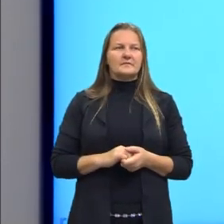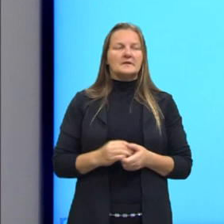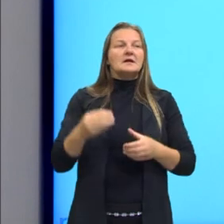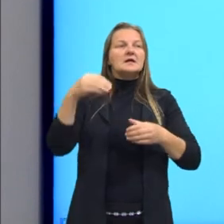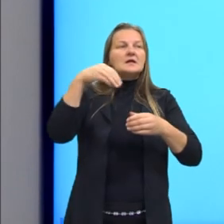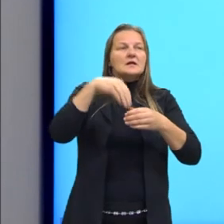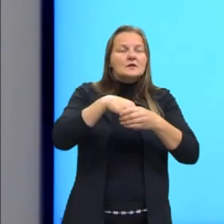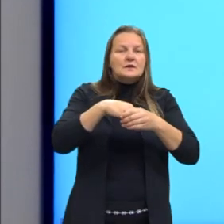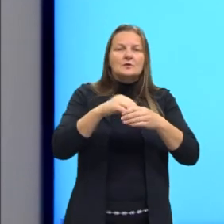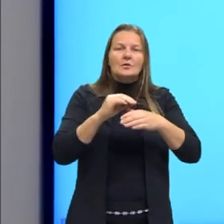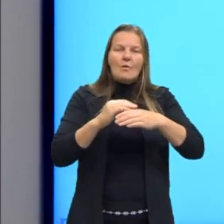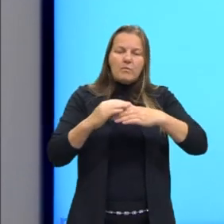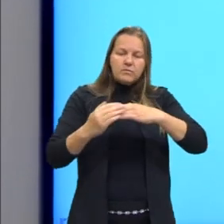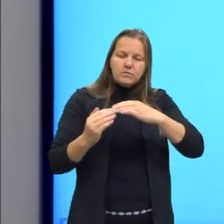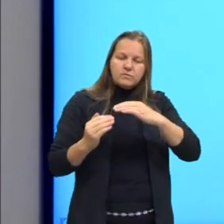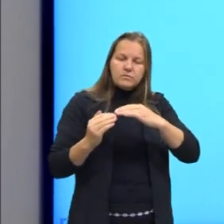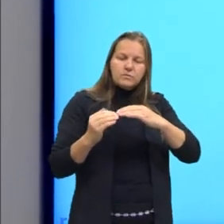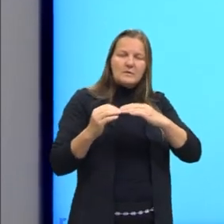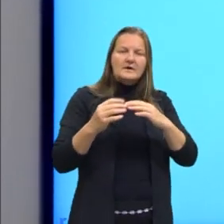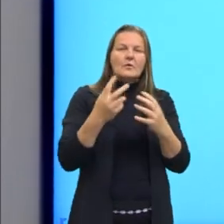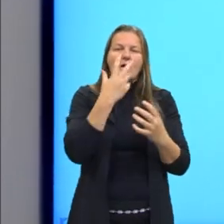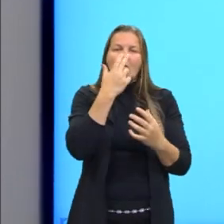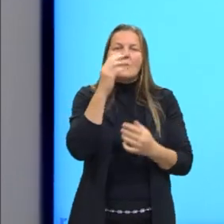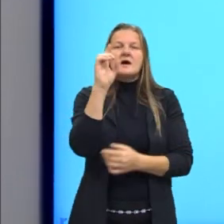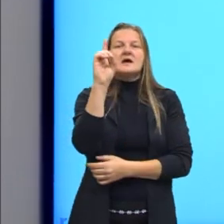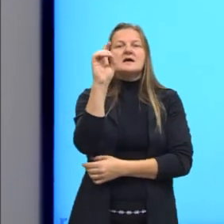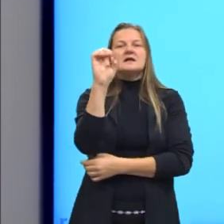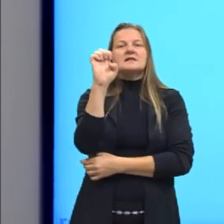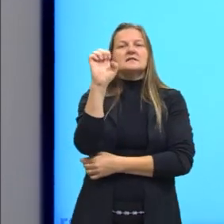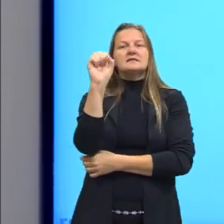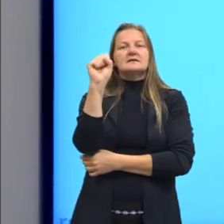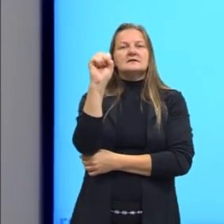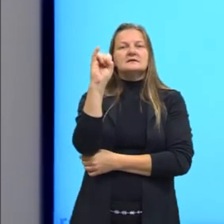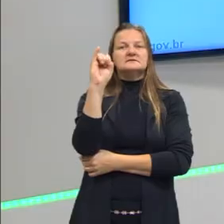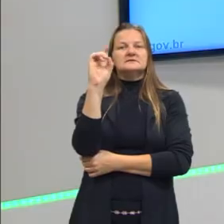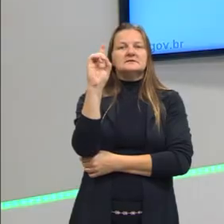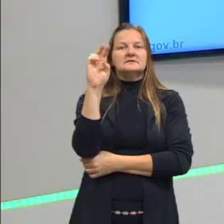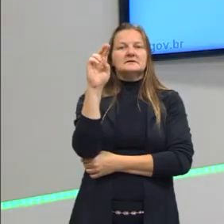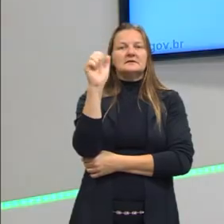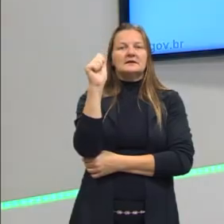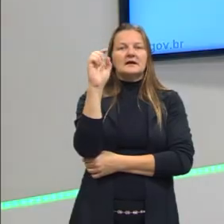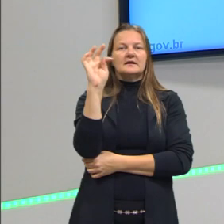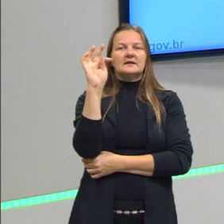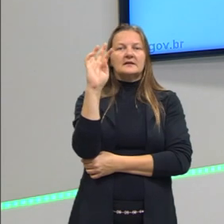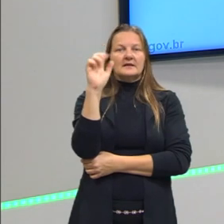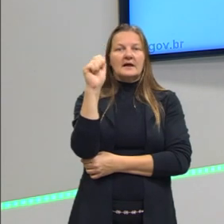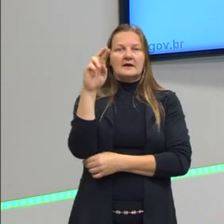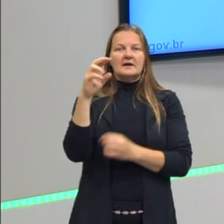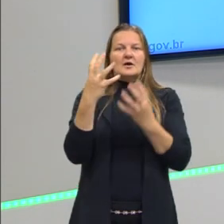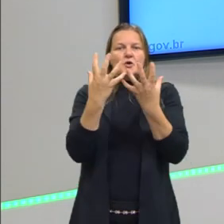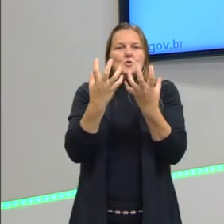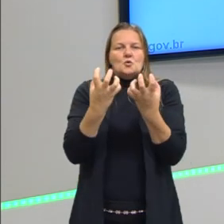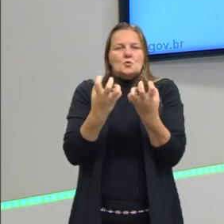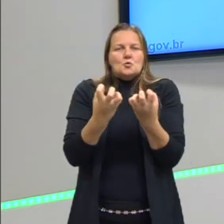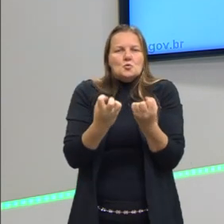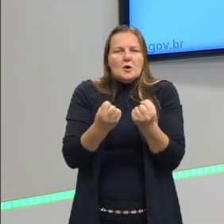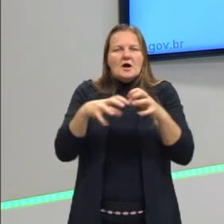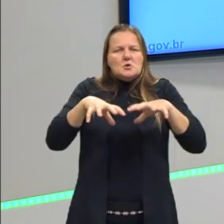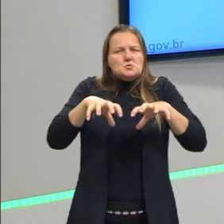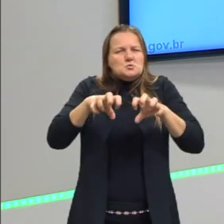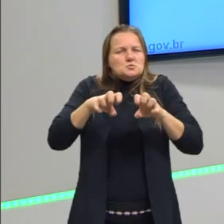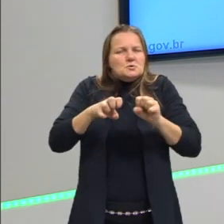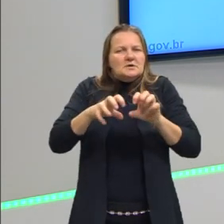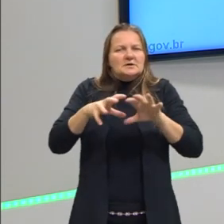carne para fora, desidratando, deixando, então, a carne seca, né? Formando aí o nosso charque. Isso